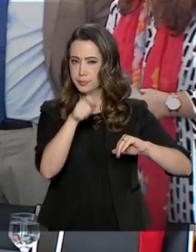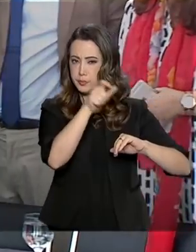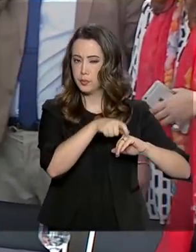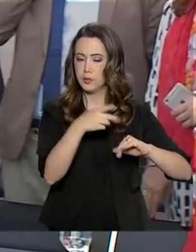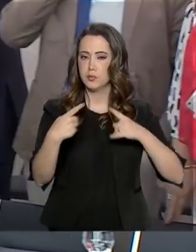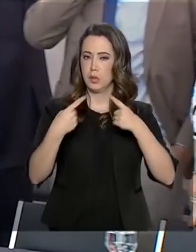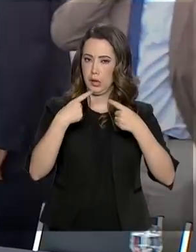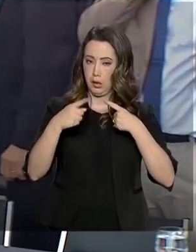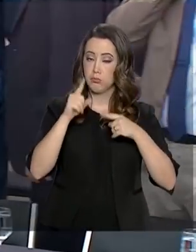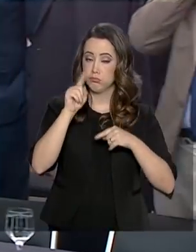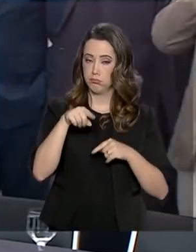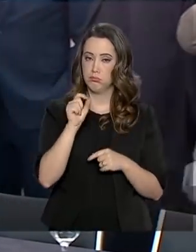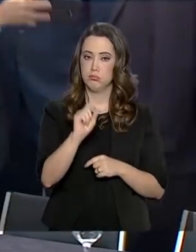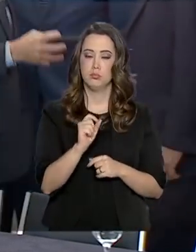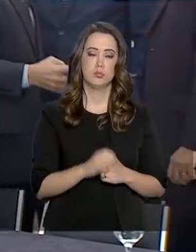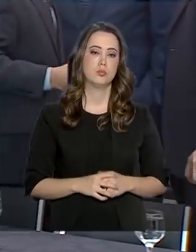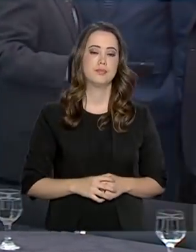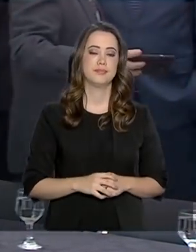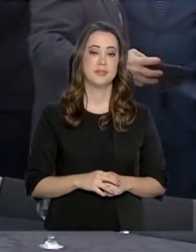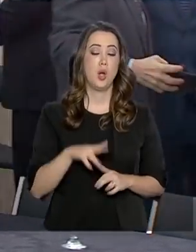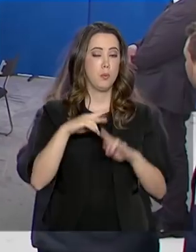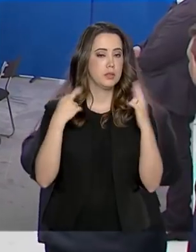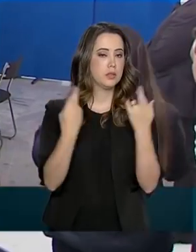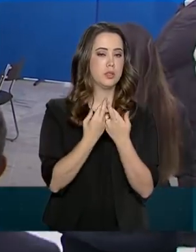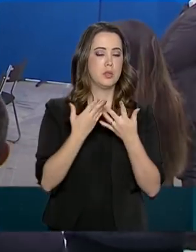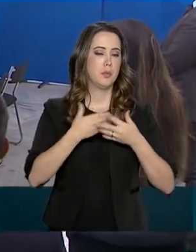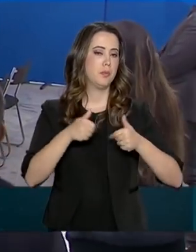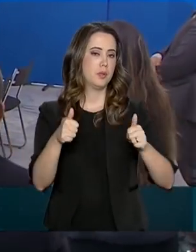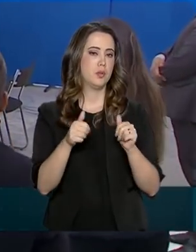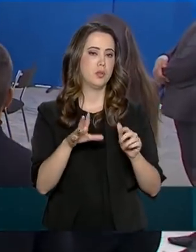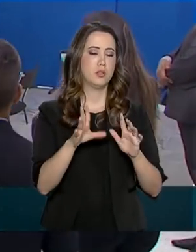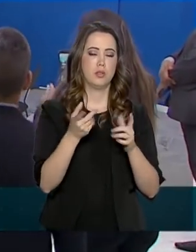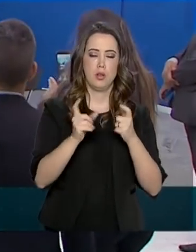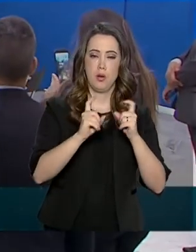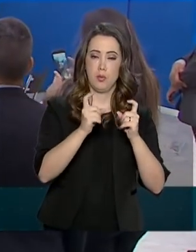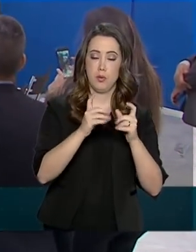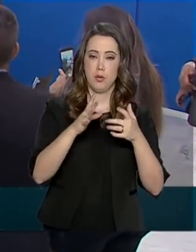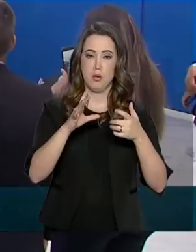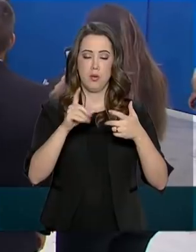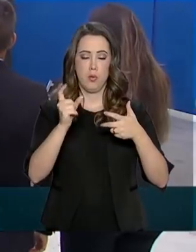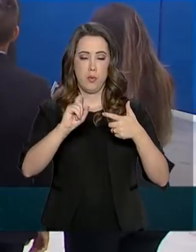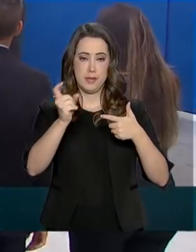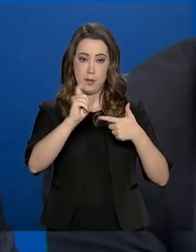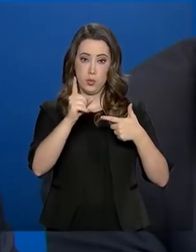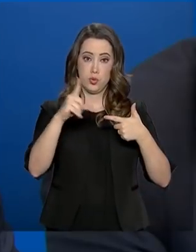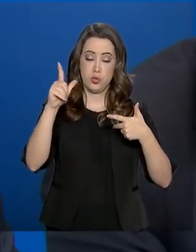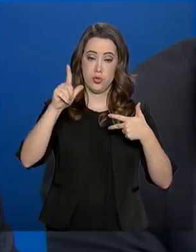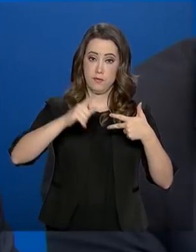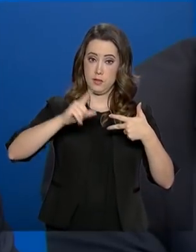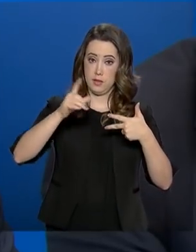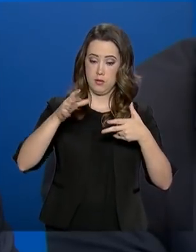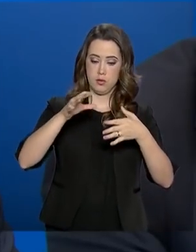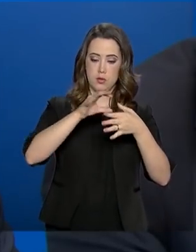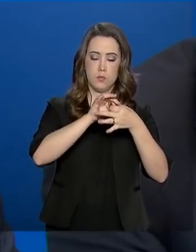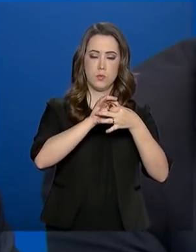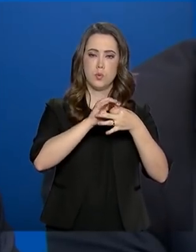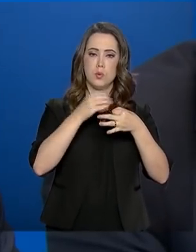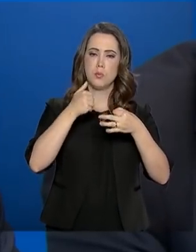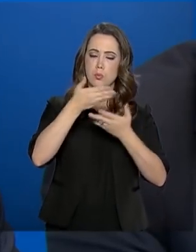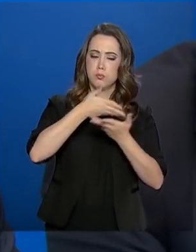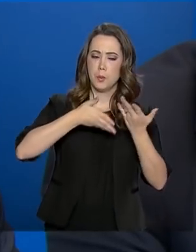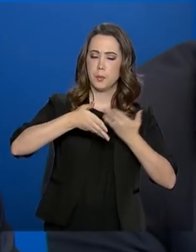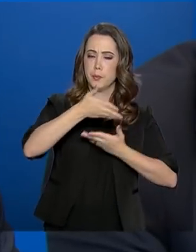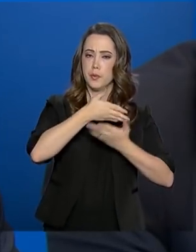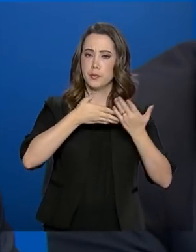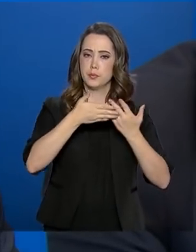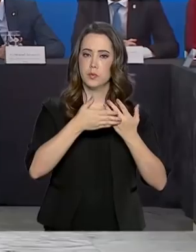Foi mais uma reunião para melhorar a interlocução entre os poderes executivo e legislativo. Foram discutidas estratégias